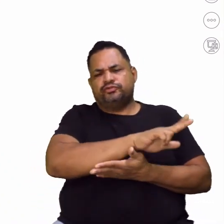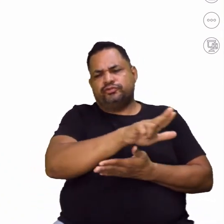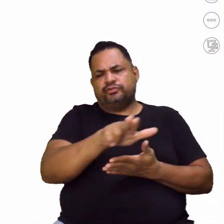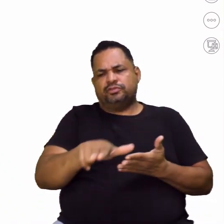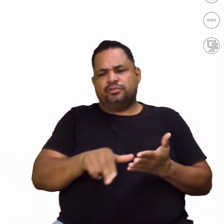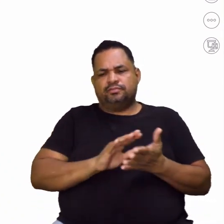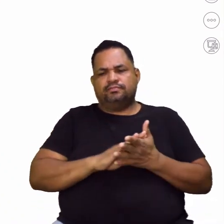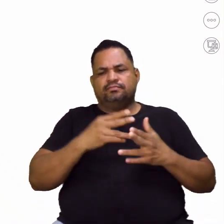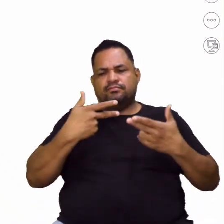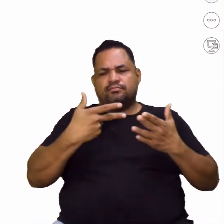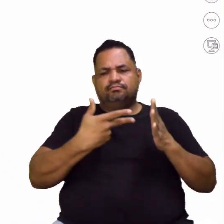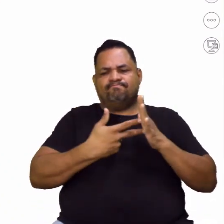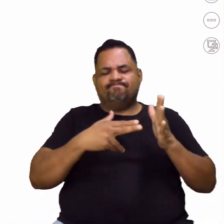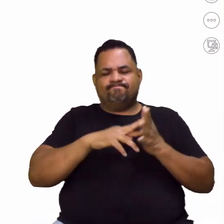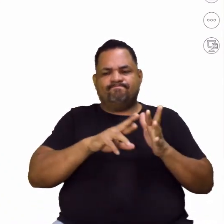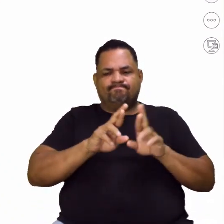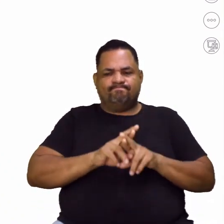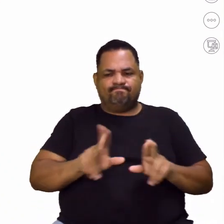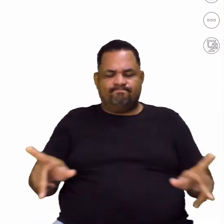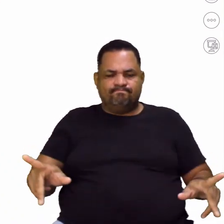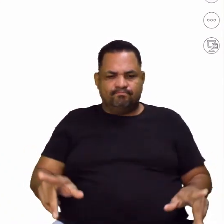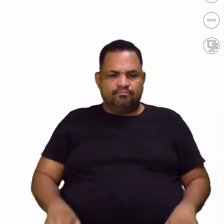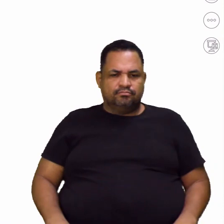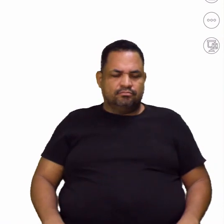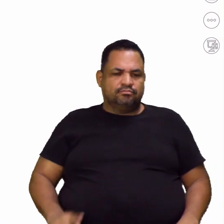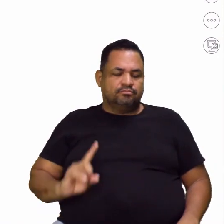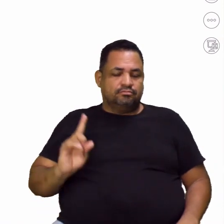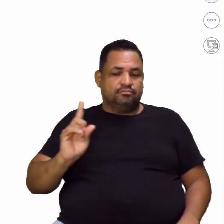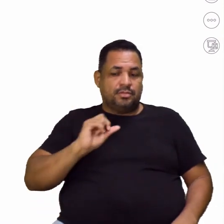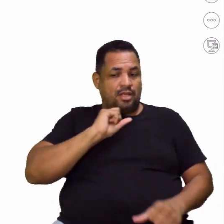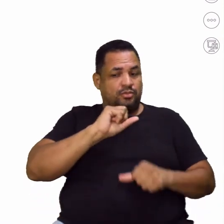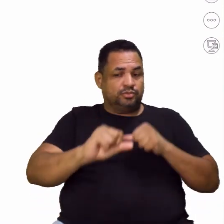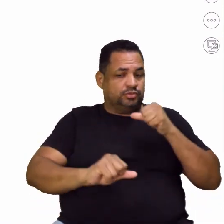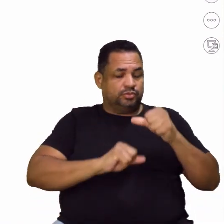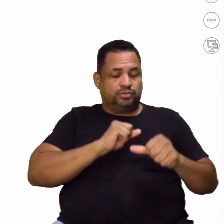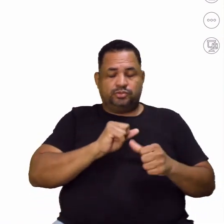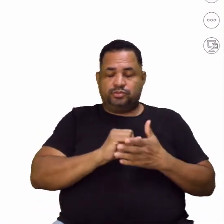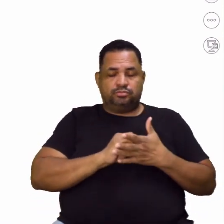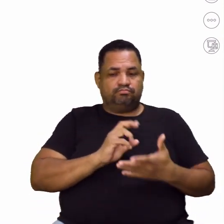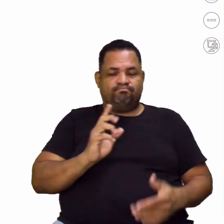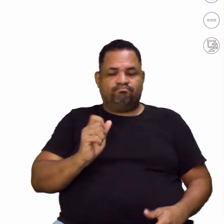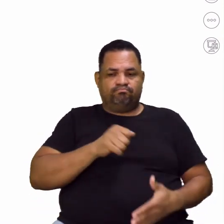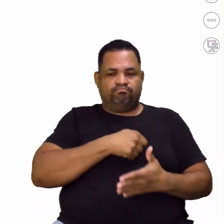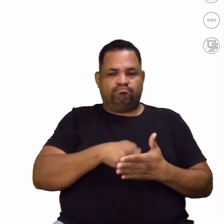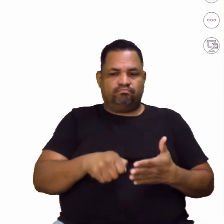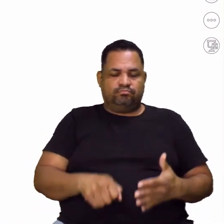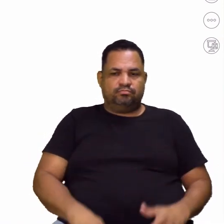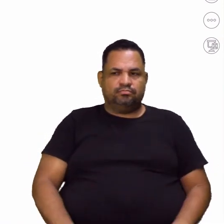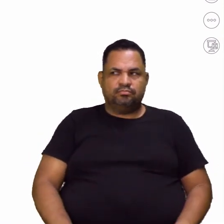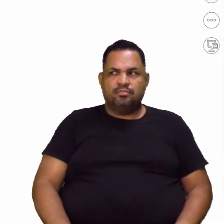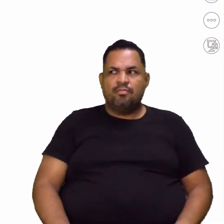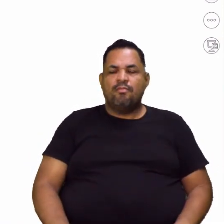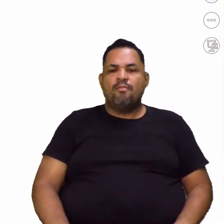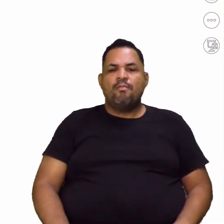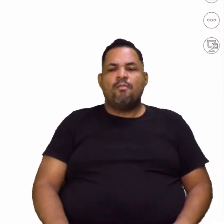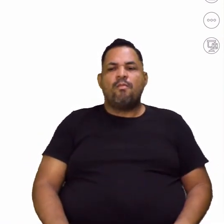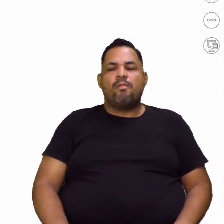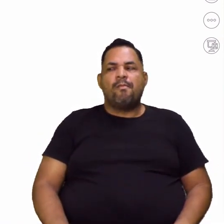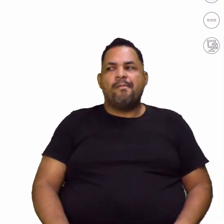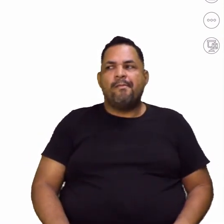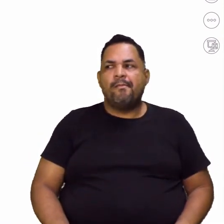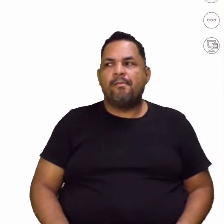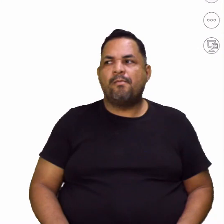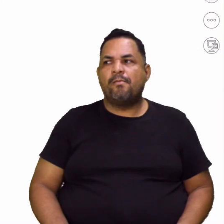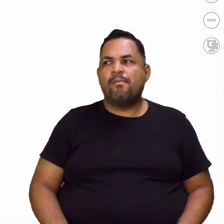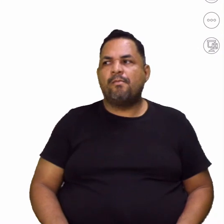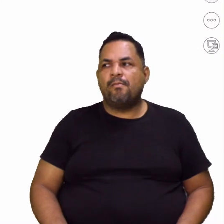Tá certo? Não vai mudar a escrita, a grafia dela. Tá bom? Então, aqui, chamam o quê?